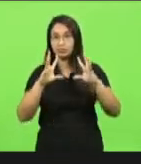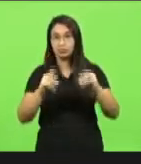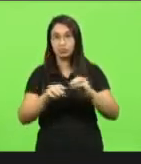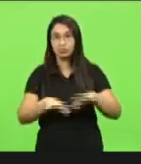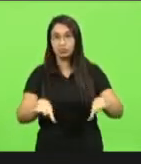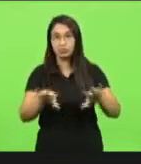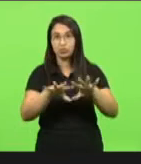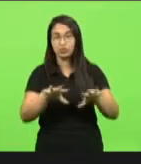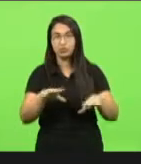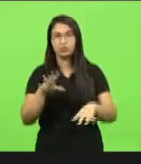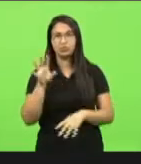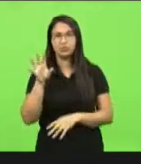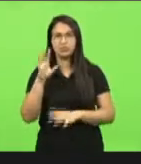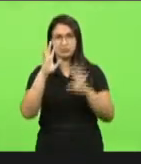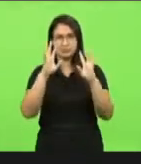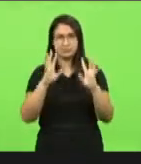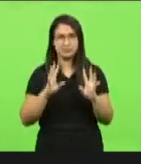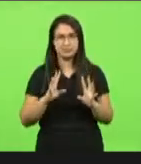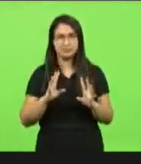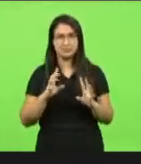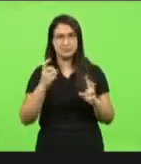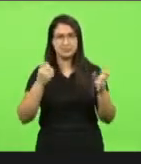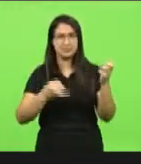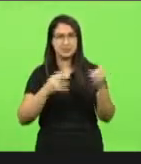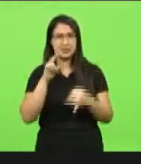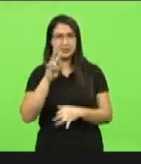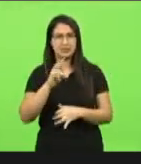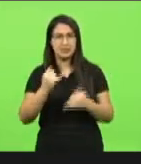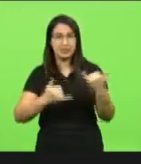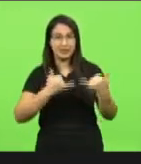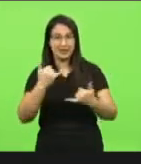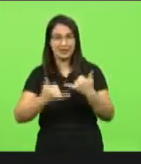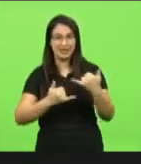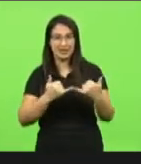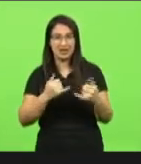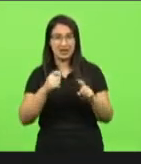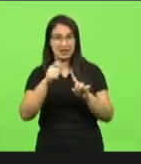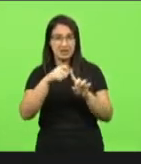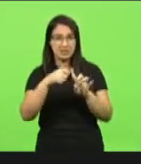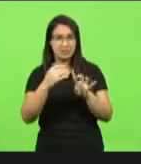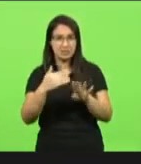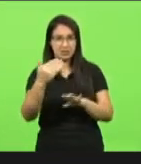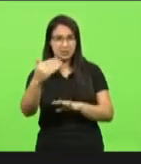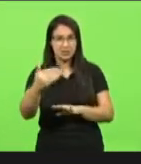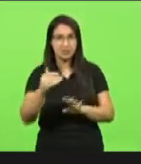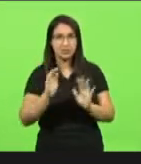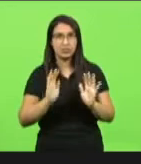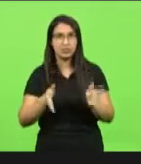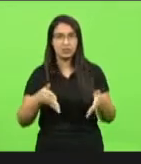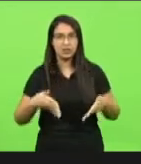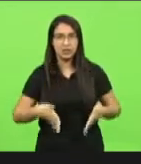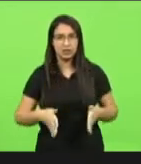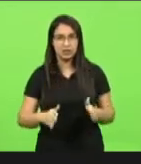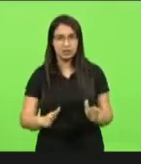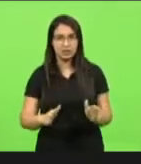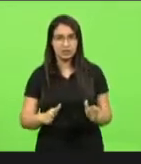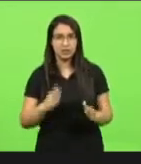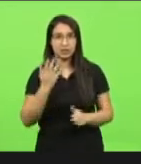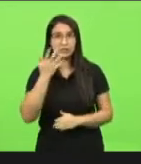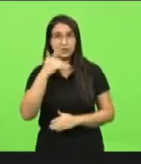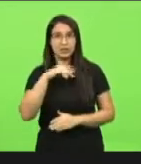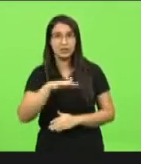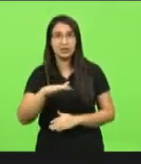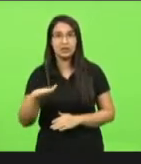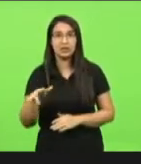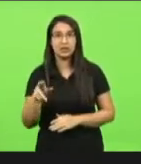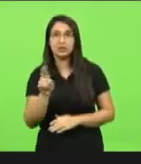dias que eu tenho uma brincadeira dizendo que daqui a alguns meses aí alguns já devem estar nascendo vai nascer umas crianças chamadas covid